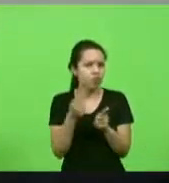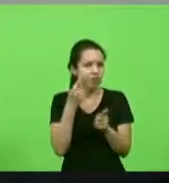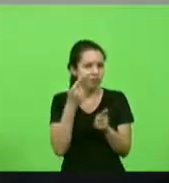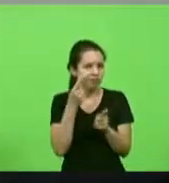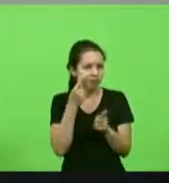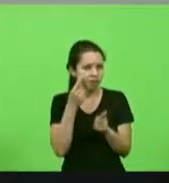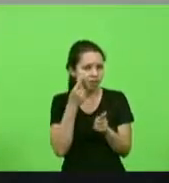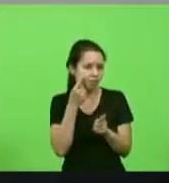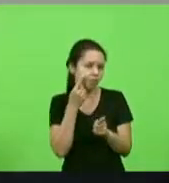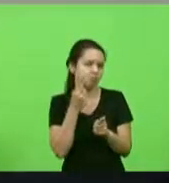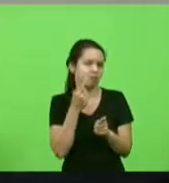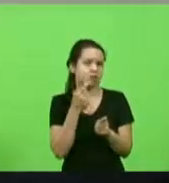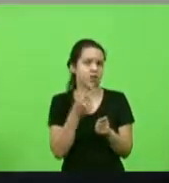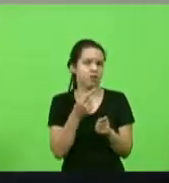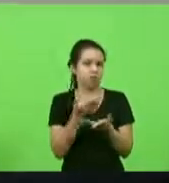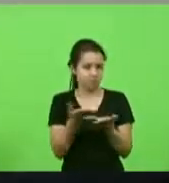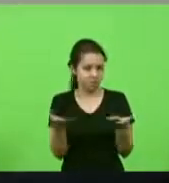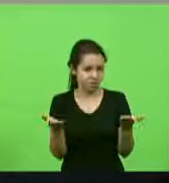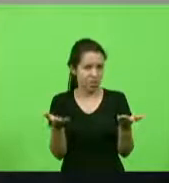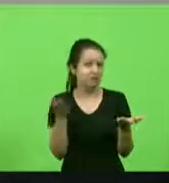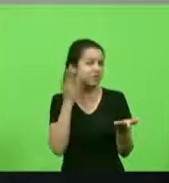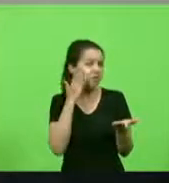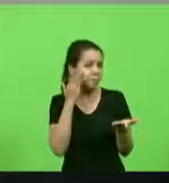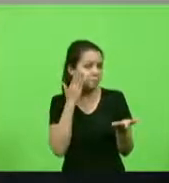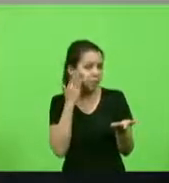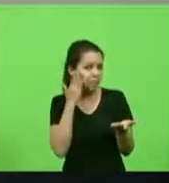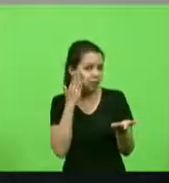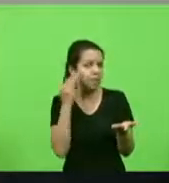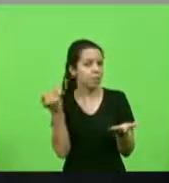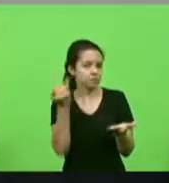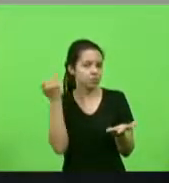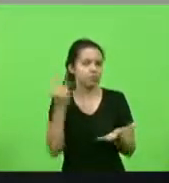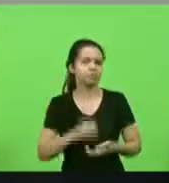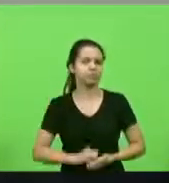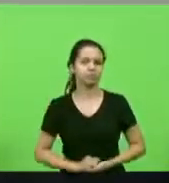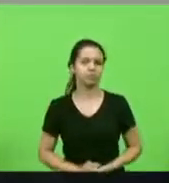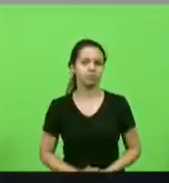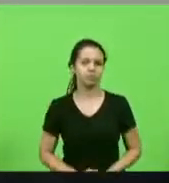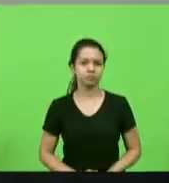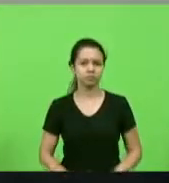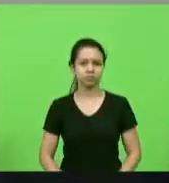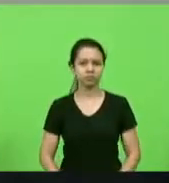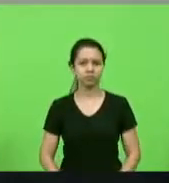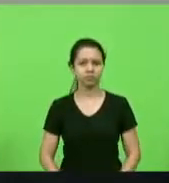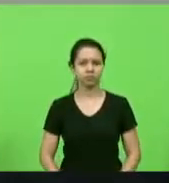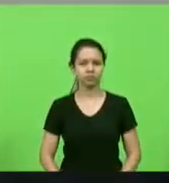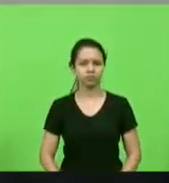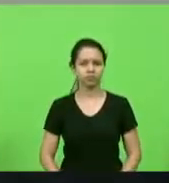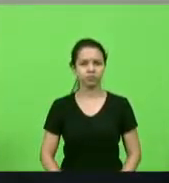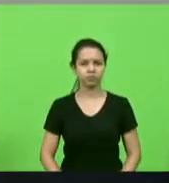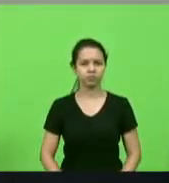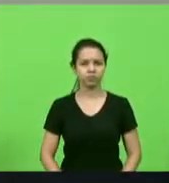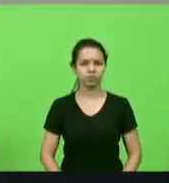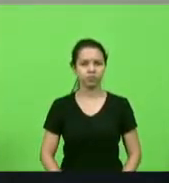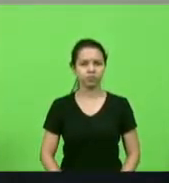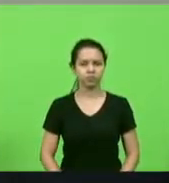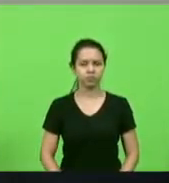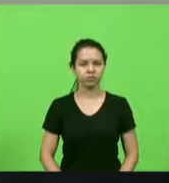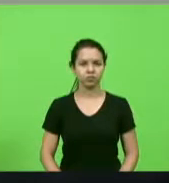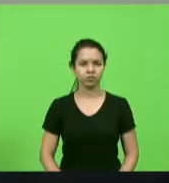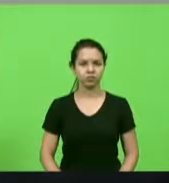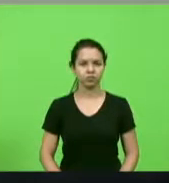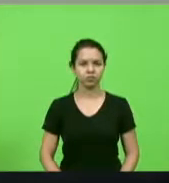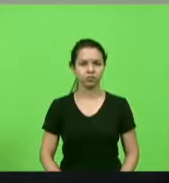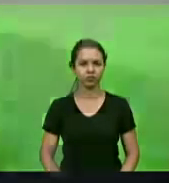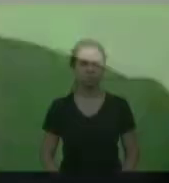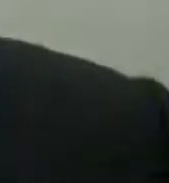com quem está nos assistindo que é muito importante assim tá vendo é assim mesmo ó estou vendo